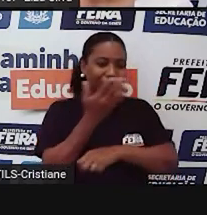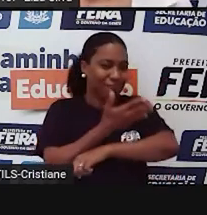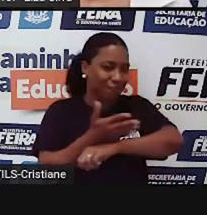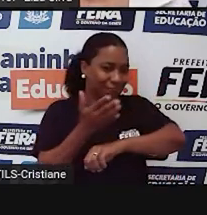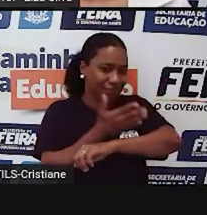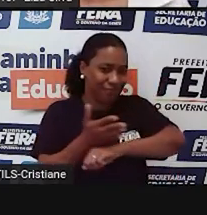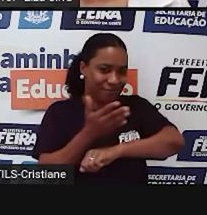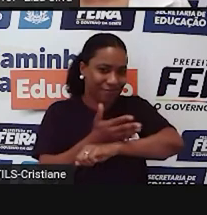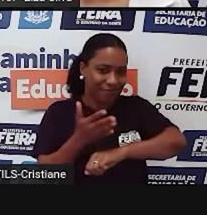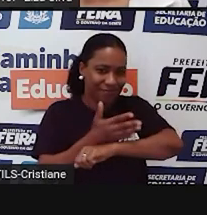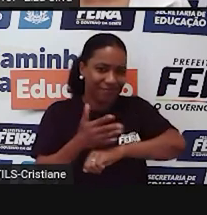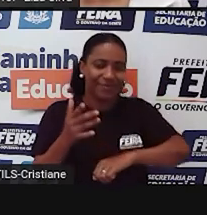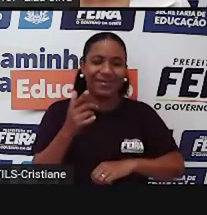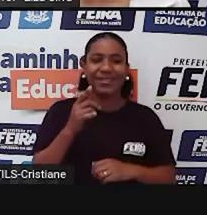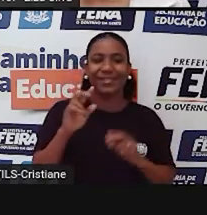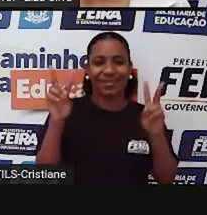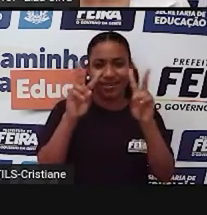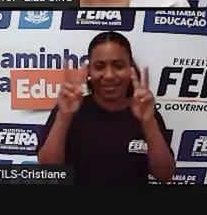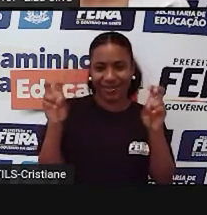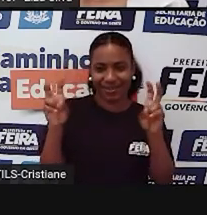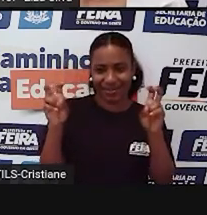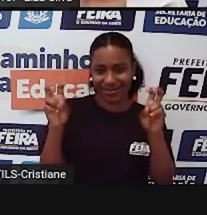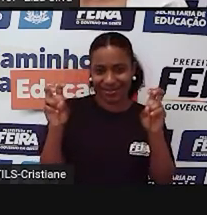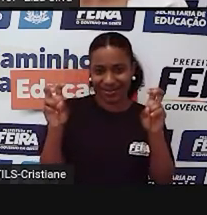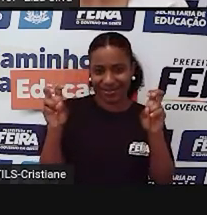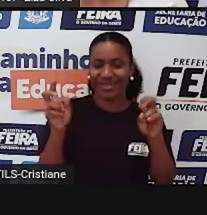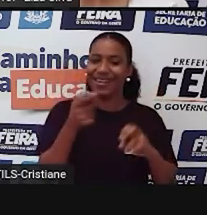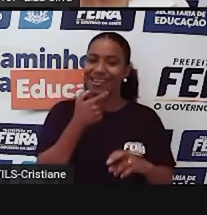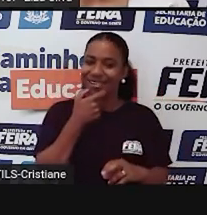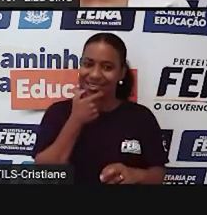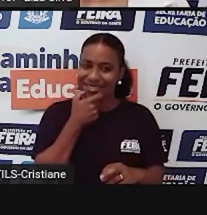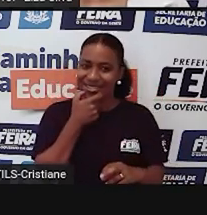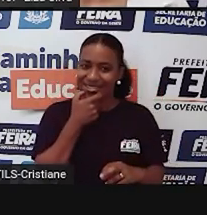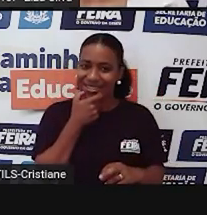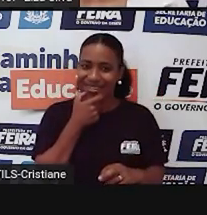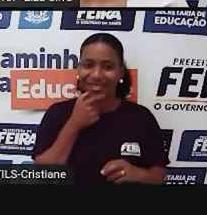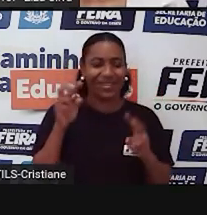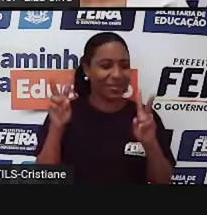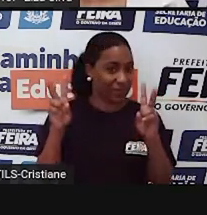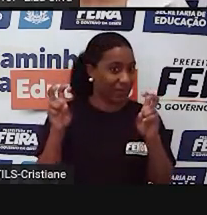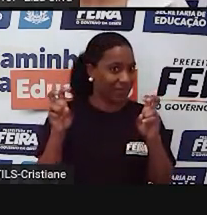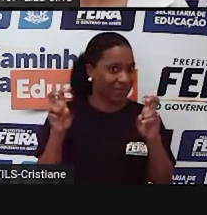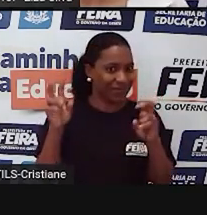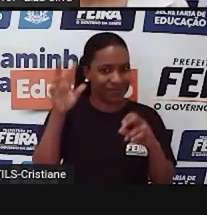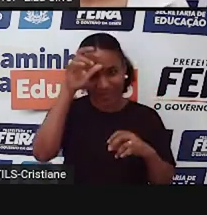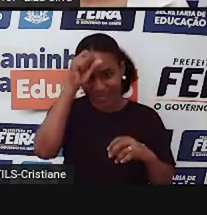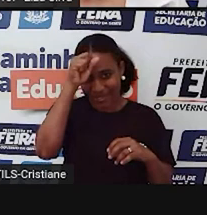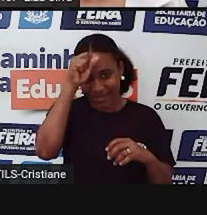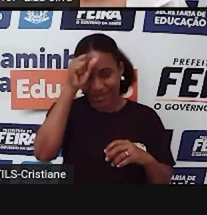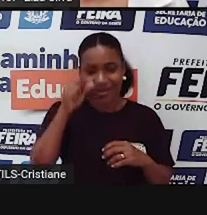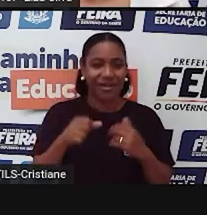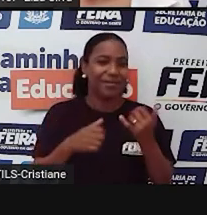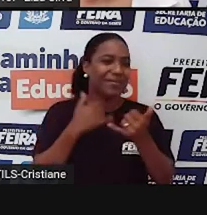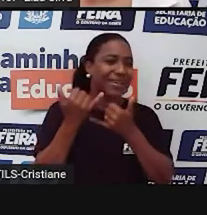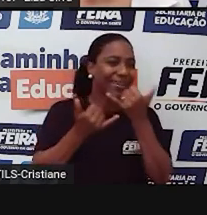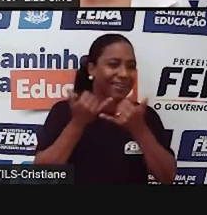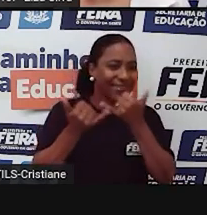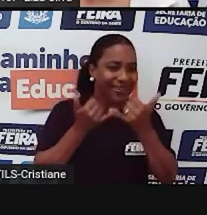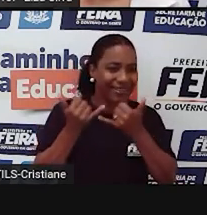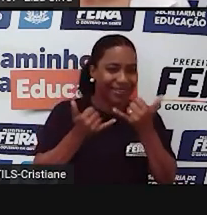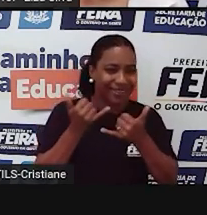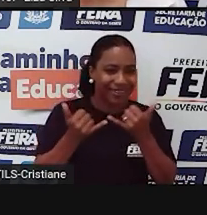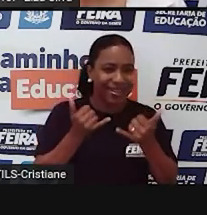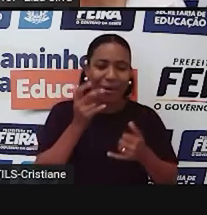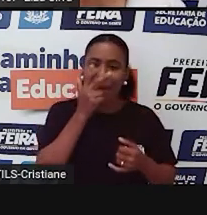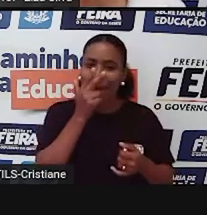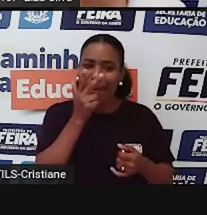mais a respeito do tema English for language. A partir do handle. É aquela brincadeira